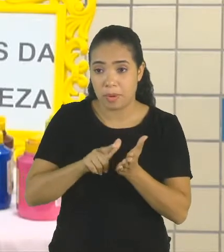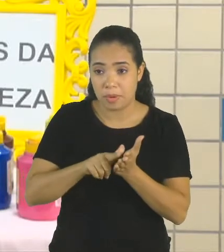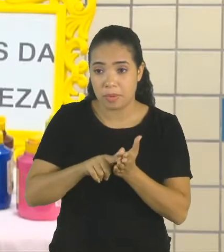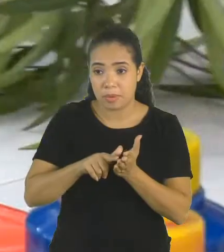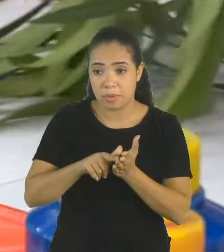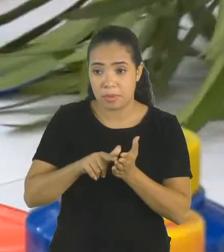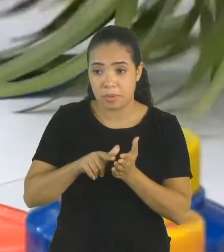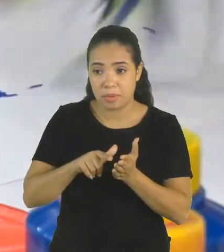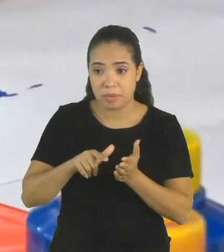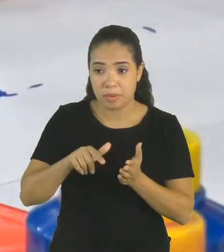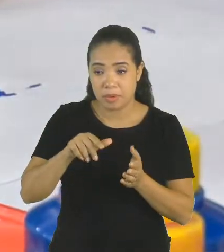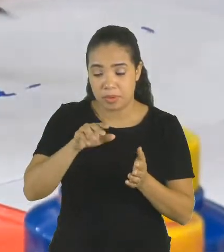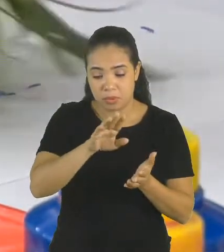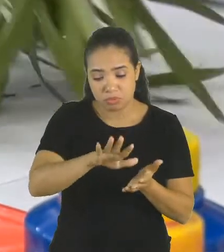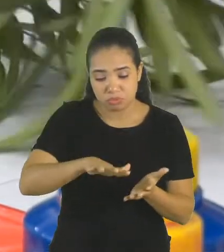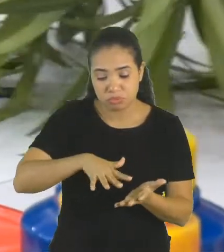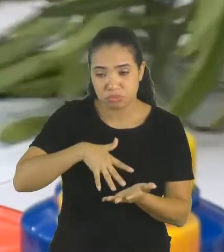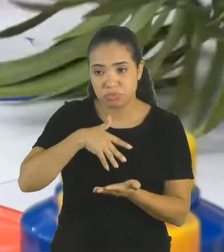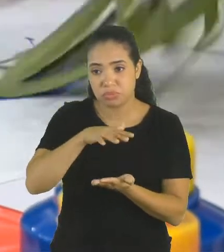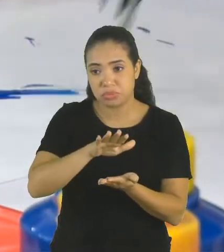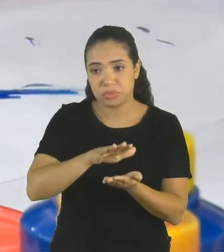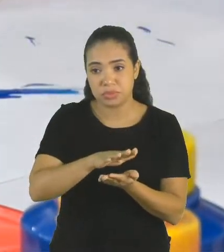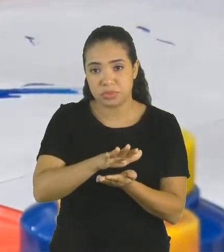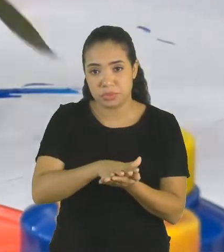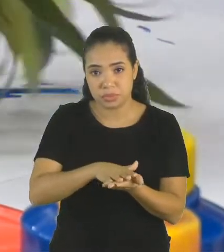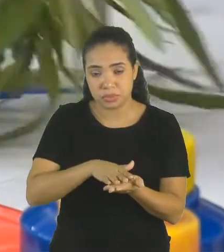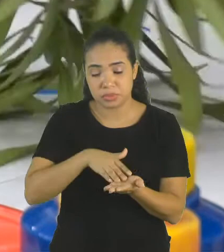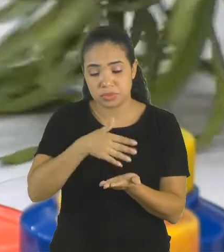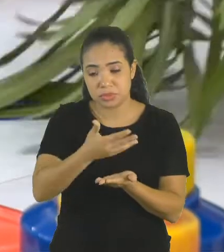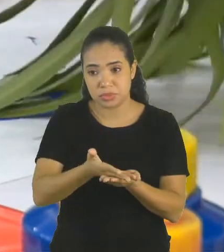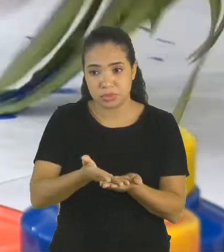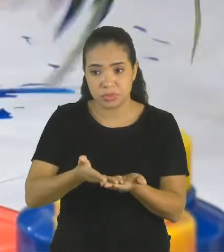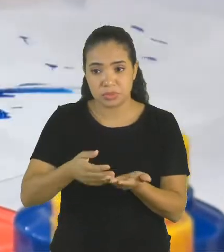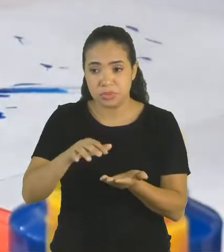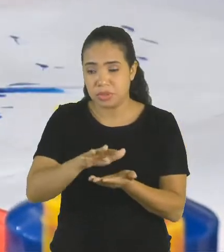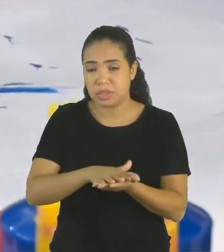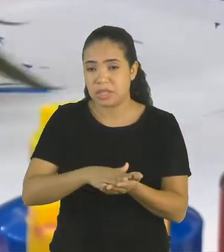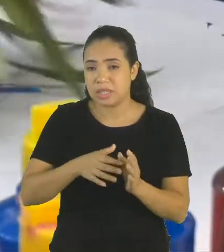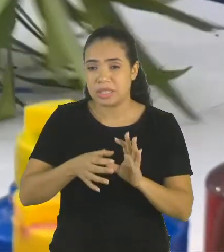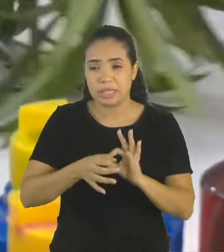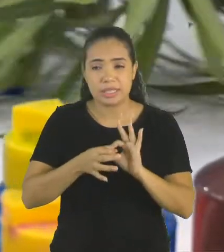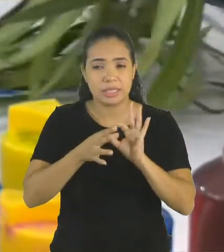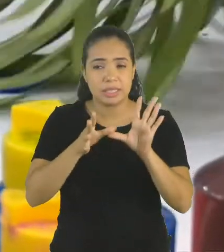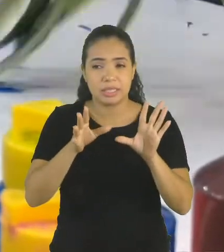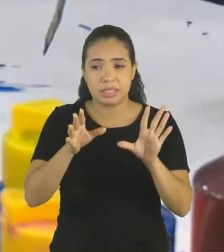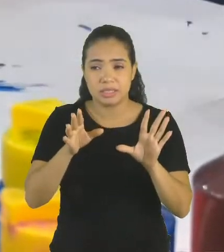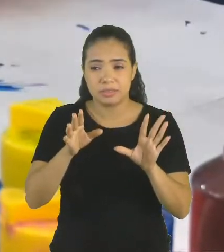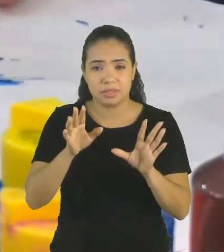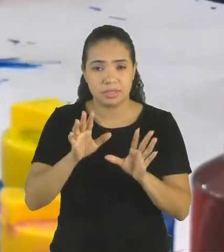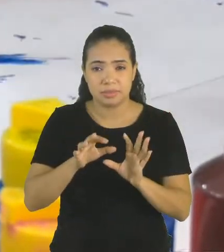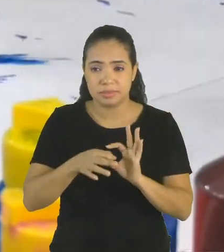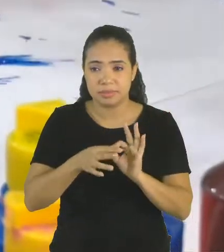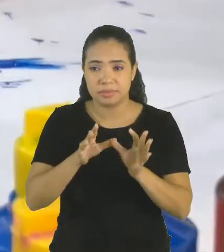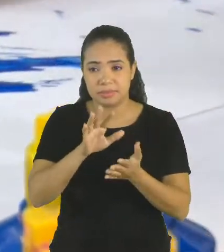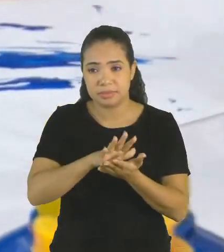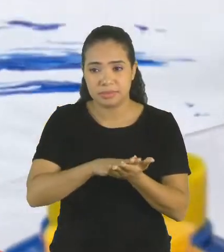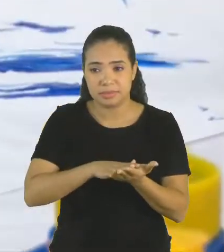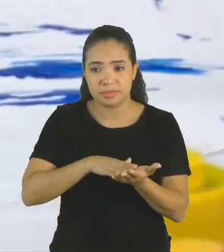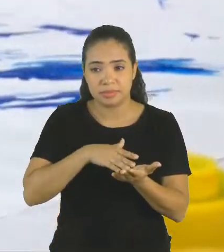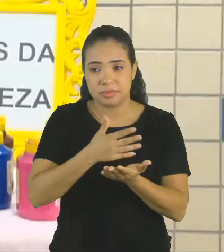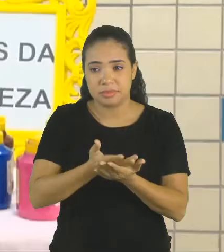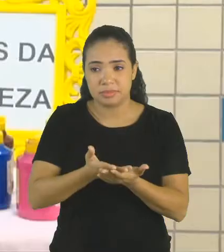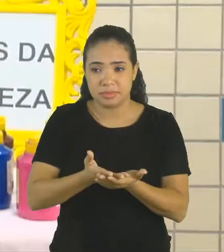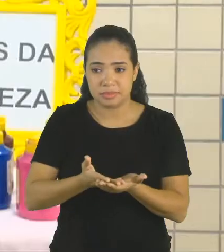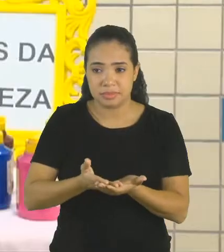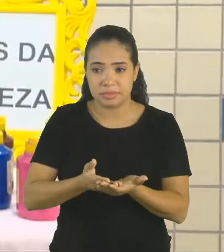Usando... E a criança vai pintar livremente. Então, pode usar